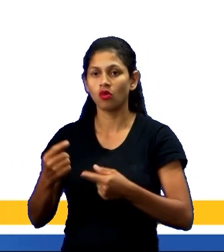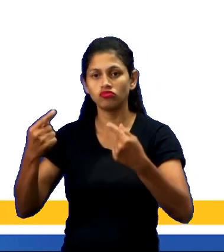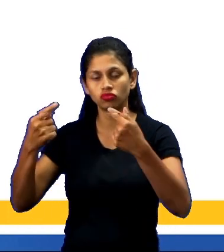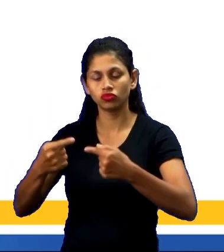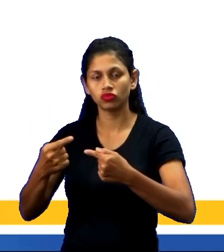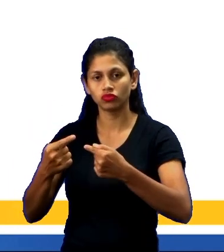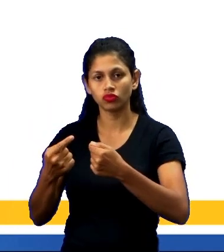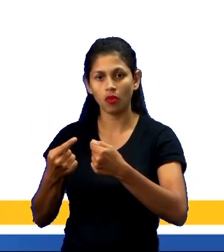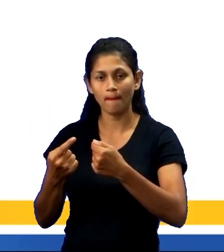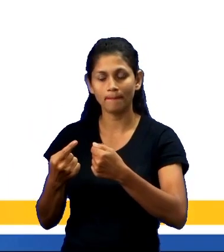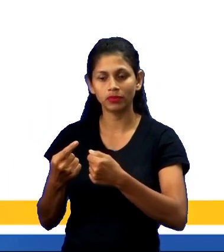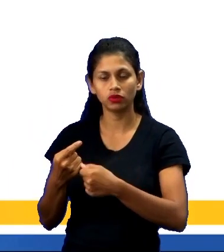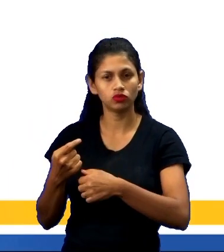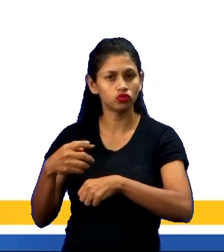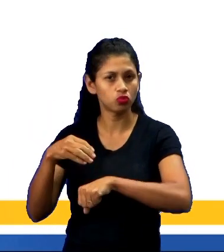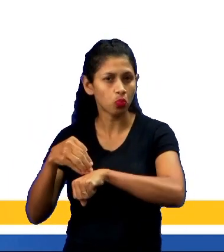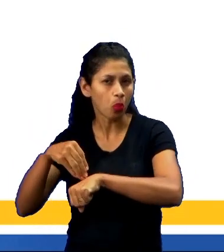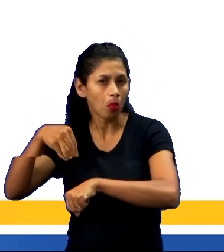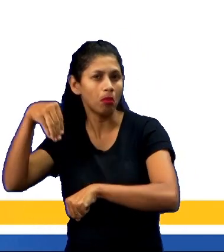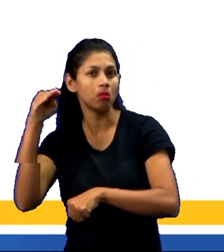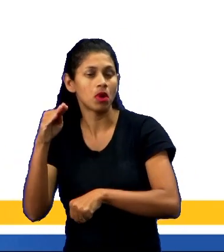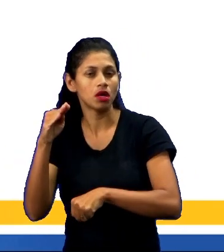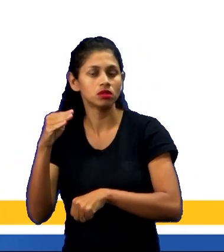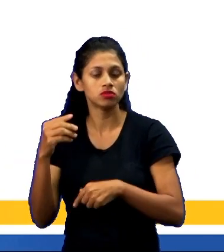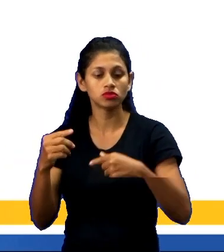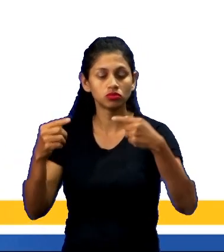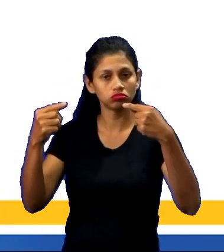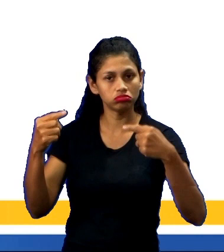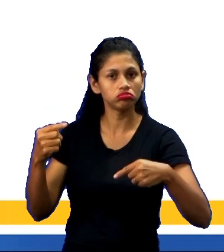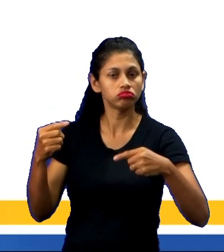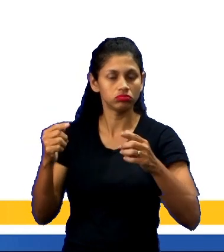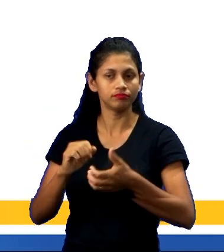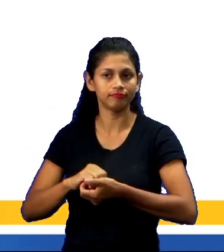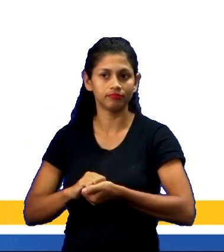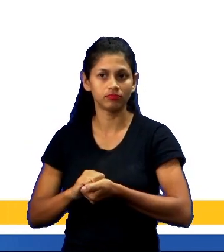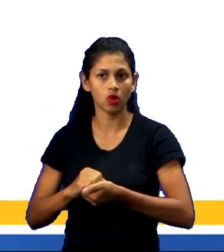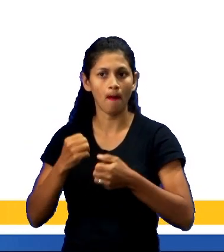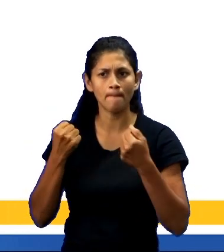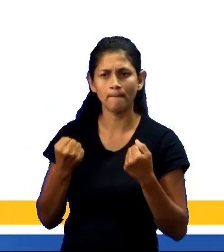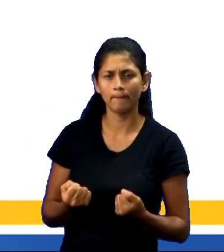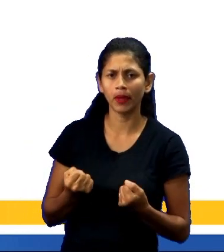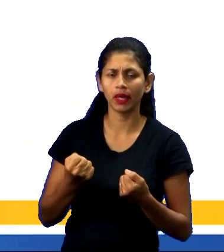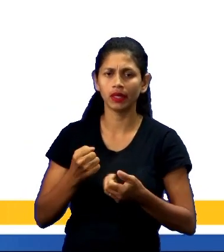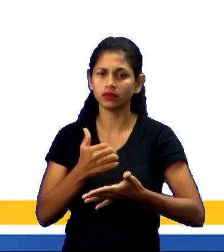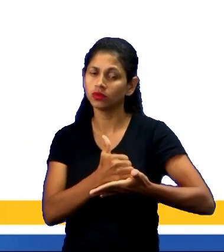adversário para vencer. seja de distância, tempo, peso ou qualidade.